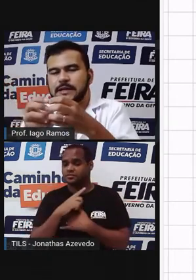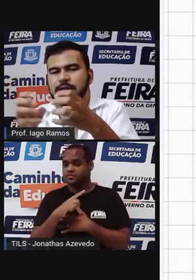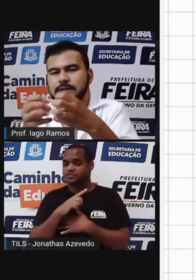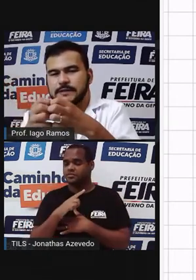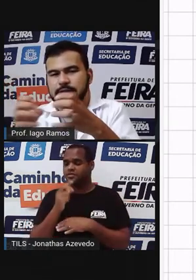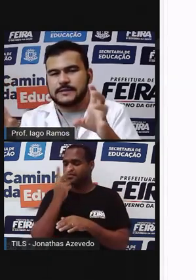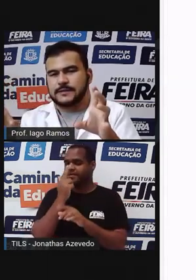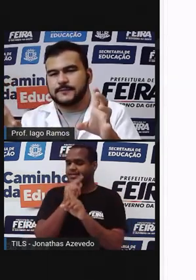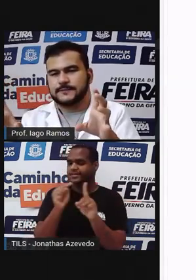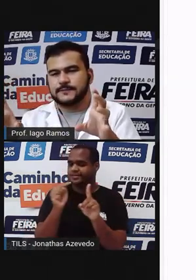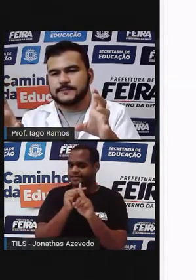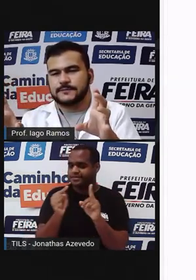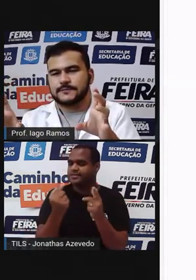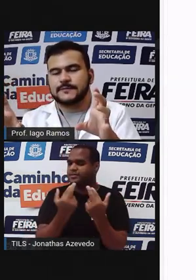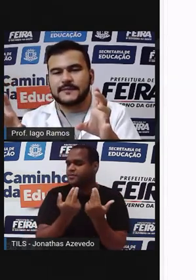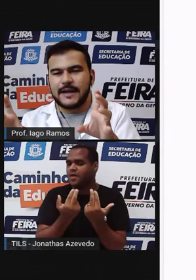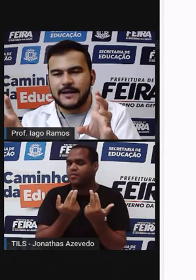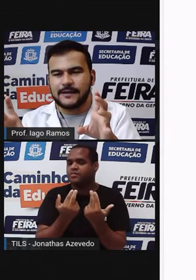semelhantes.